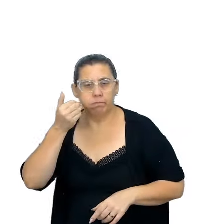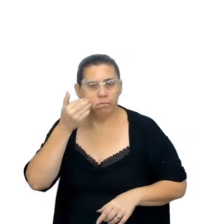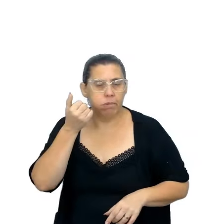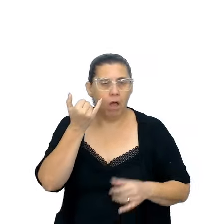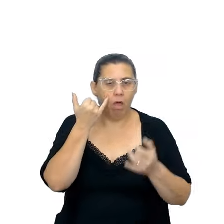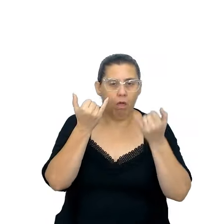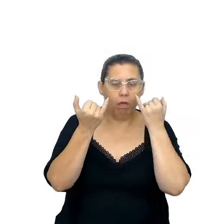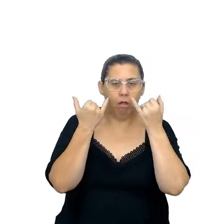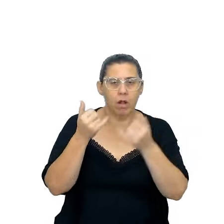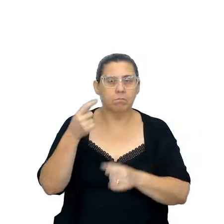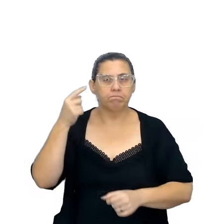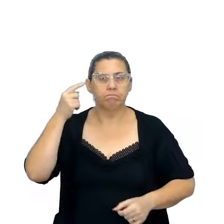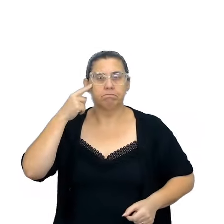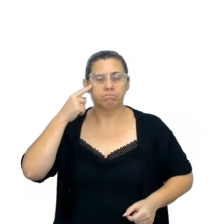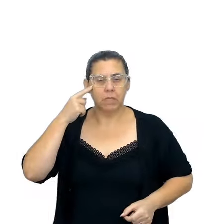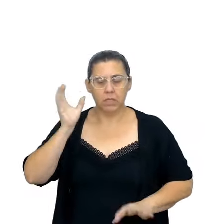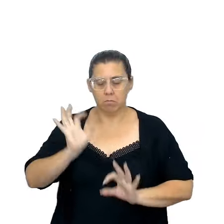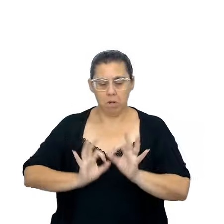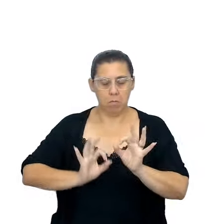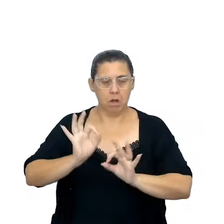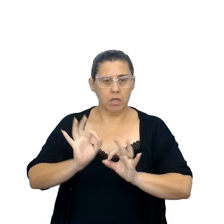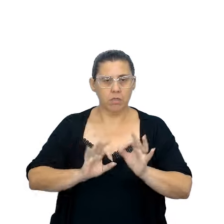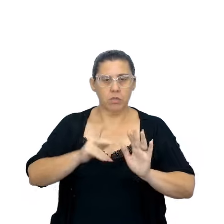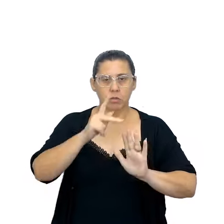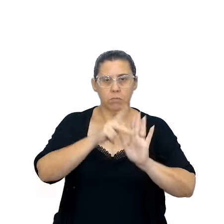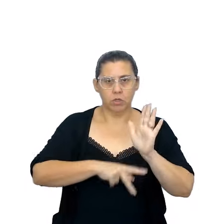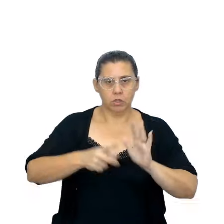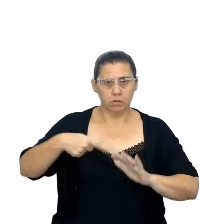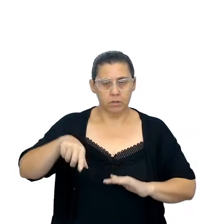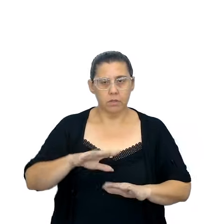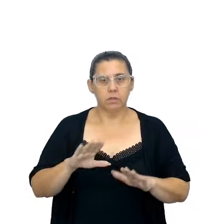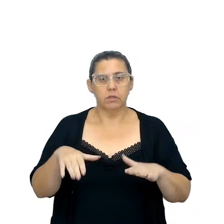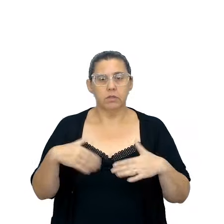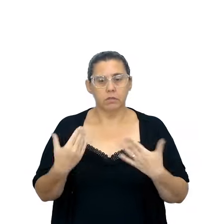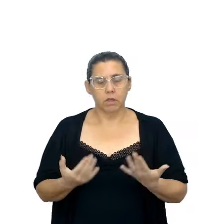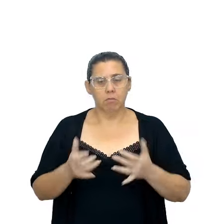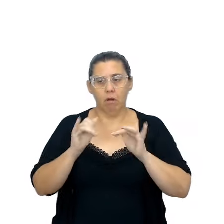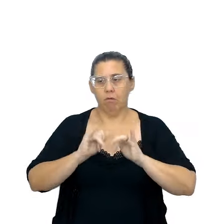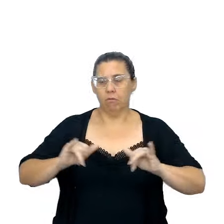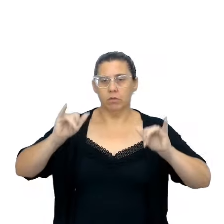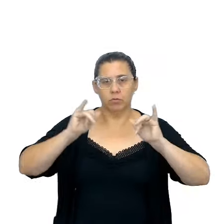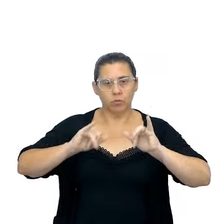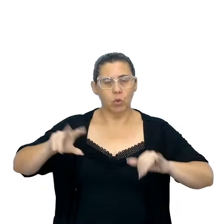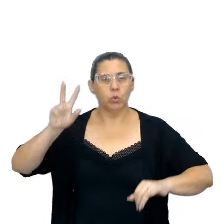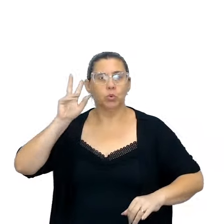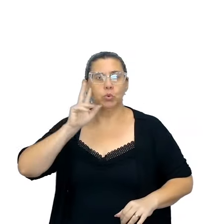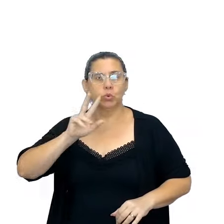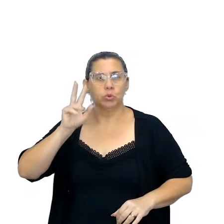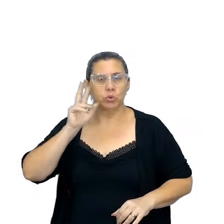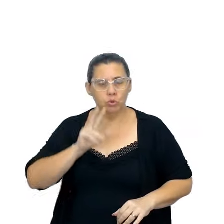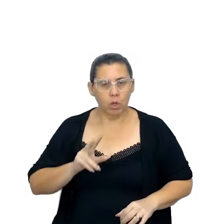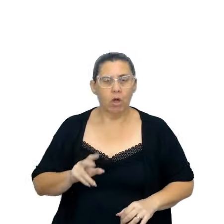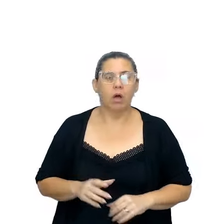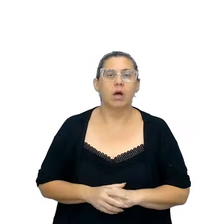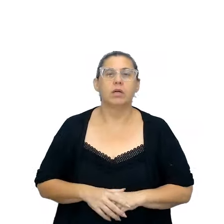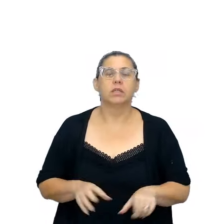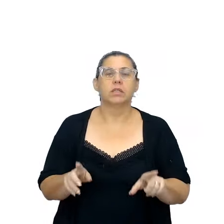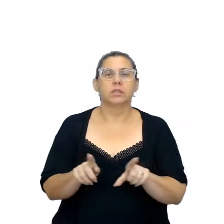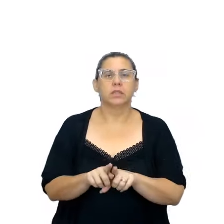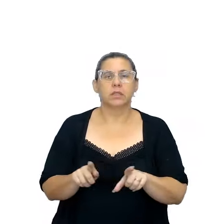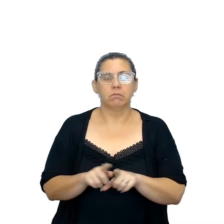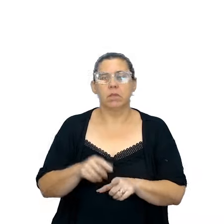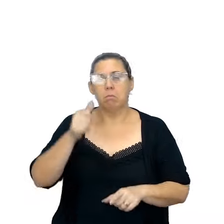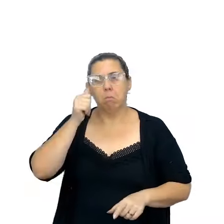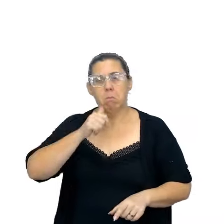relevantes para pensar na preparação do projeto de vocês. Então, contar a história também do povo daquela